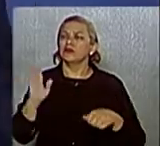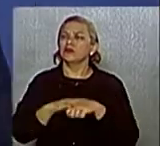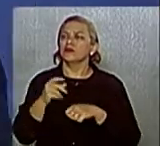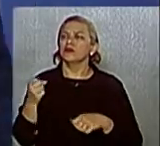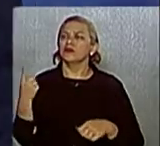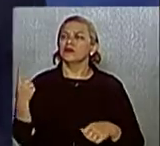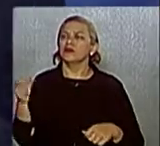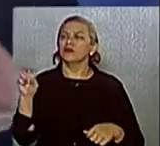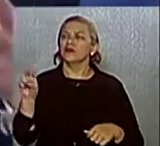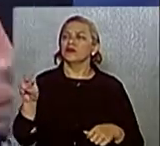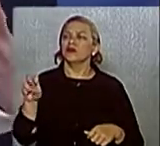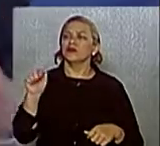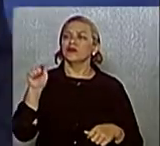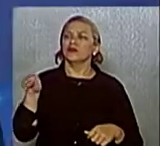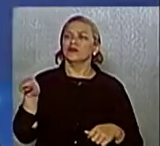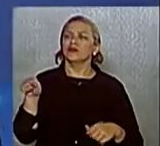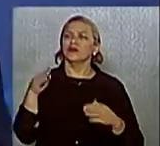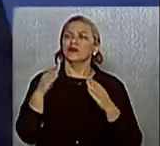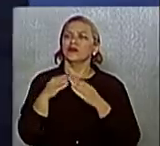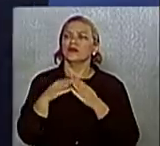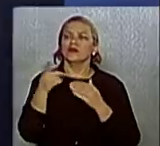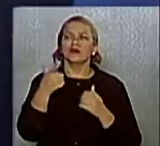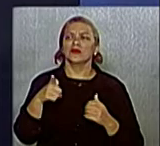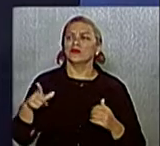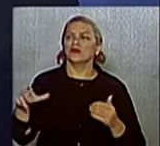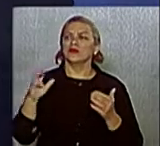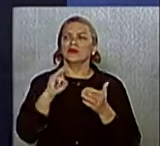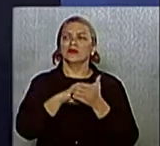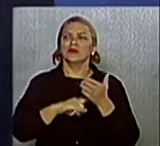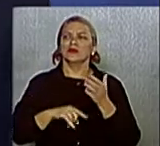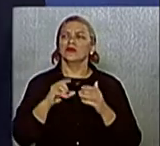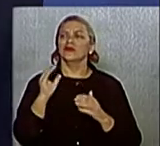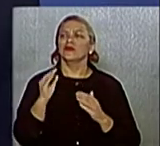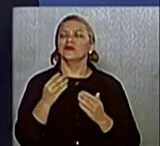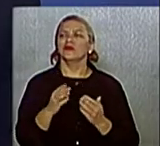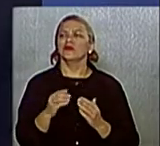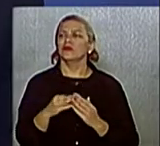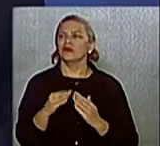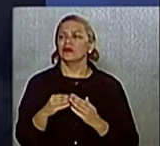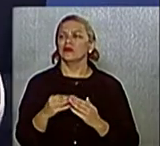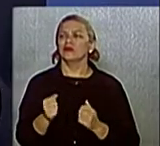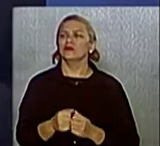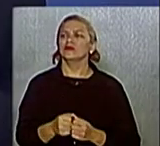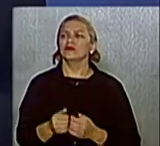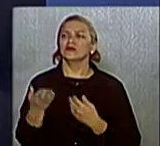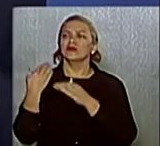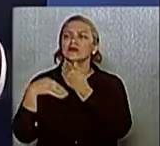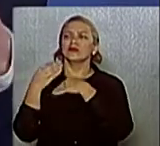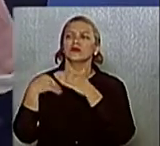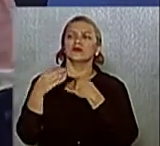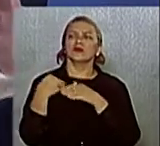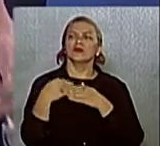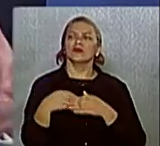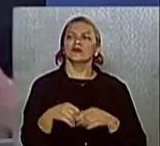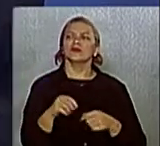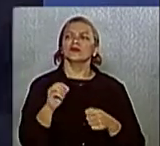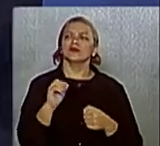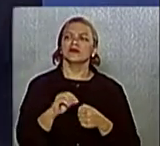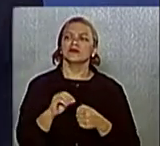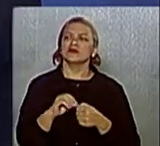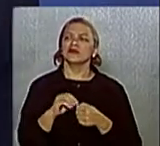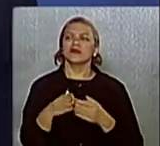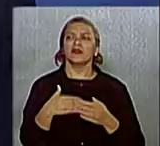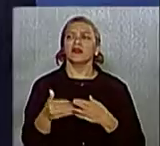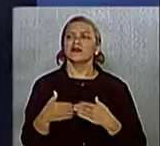não têm a sua documentação. E as administrações anteriores fizeram chegar nesse